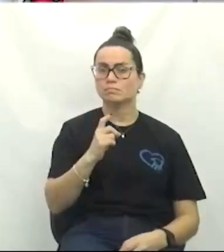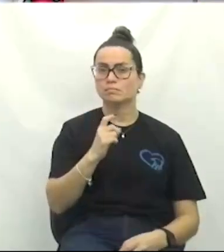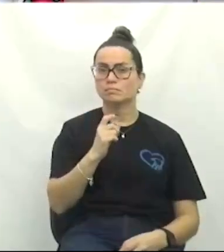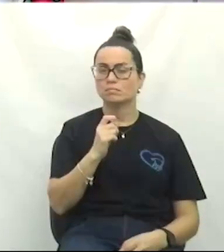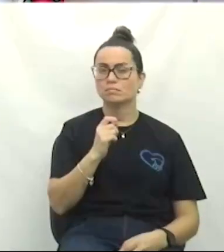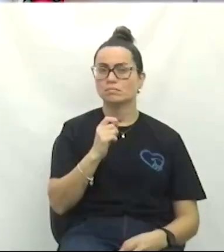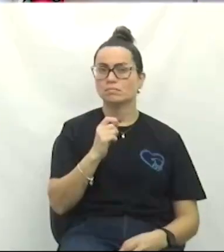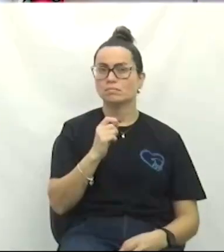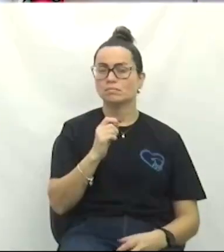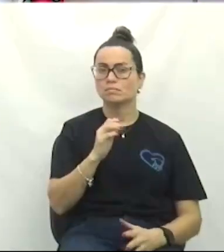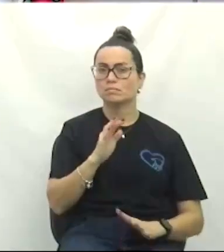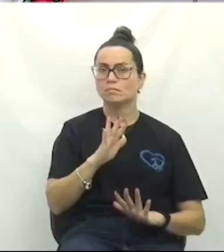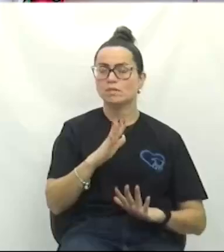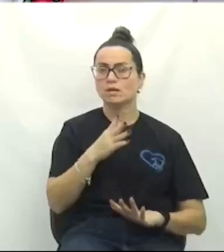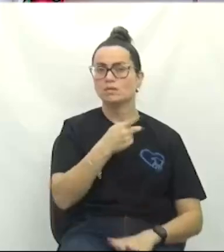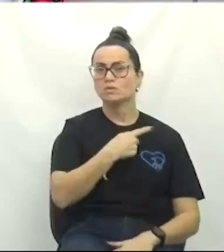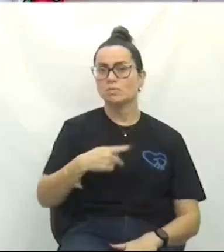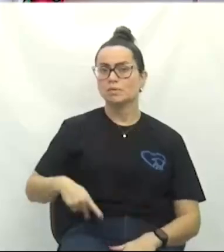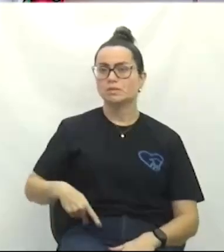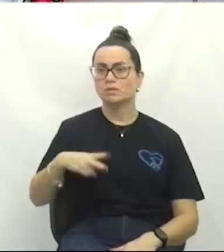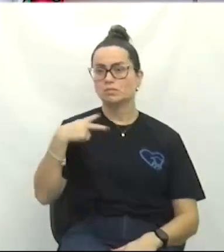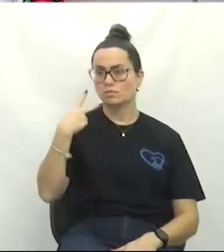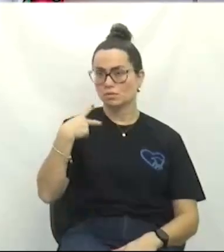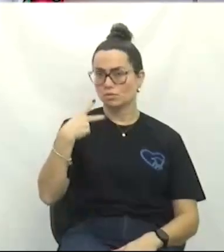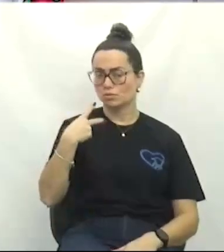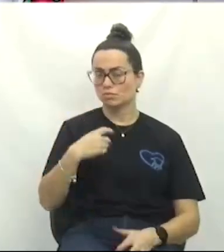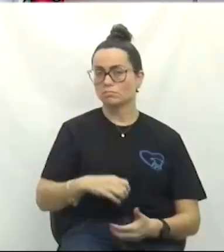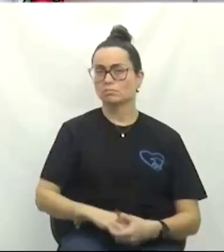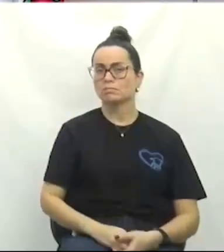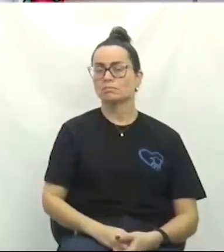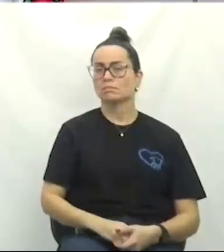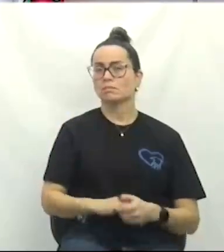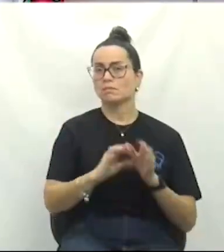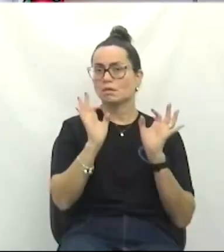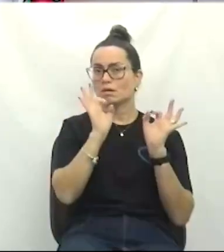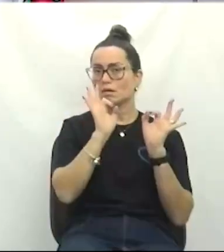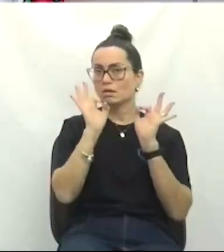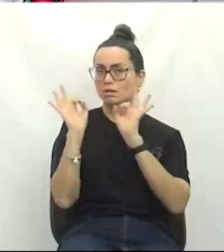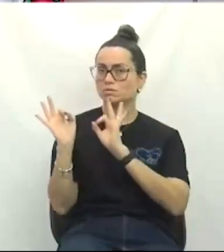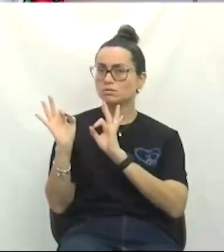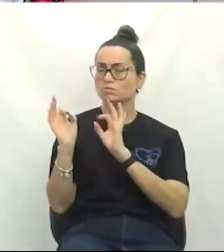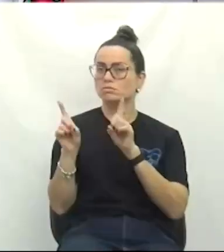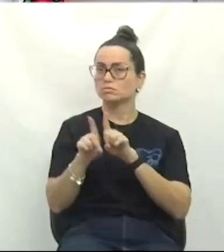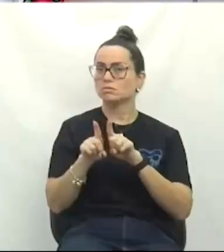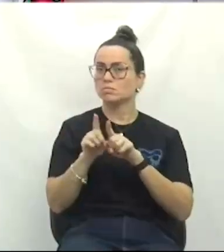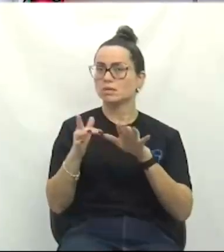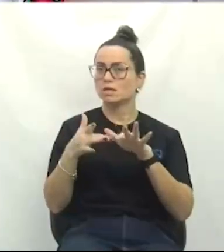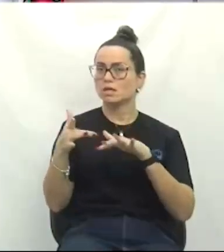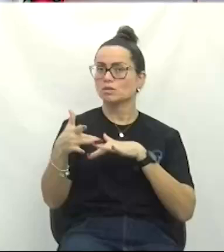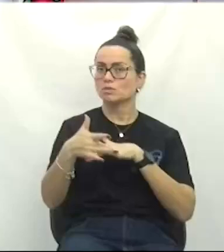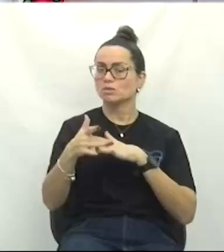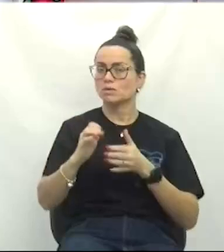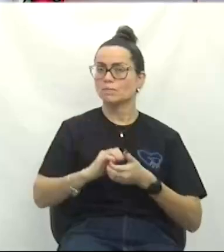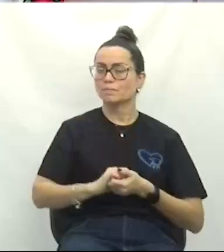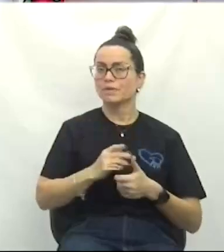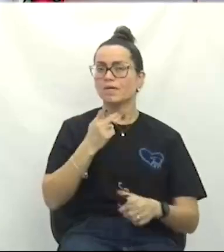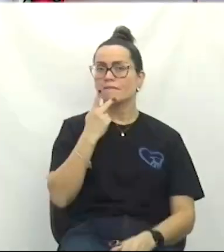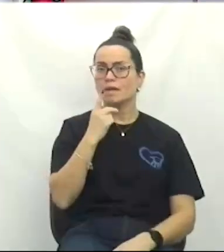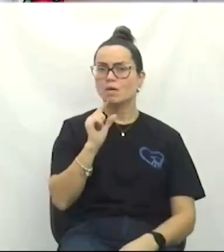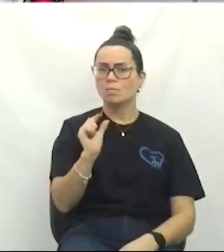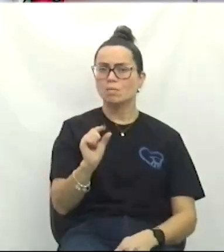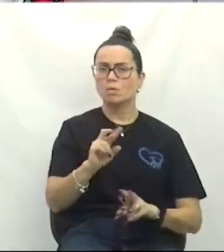Senhor presidente, vereadores e vereadoras, o público que nos assiste, que nos acompanha pela rede social. Vou falar um pouquinho sobre essa